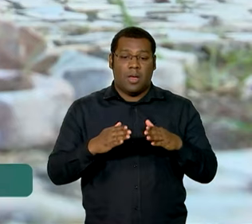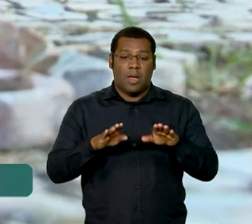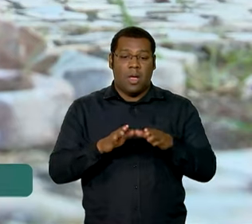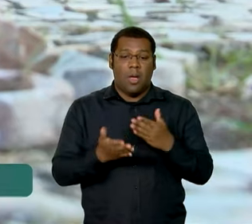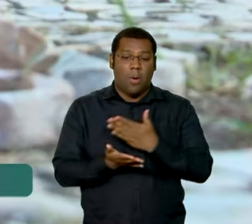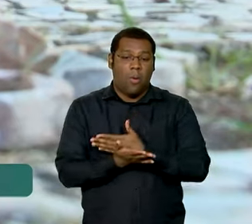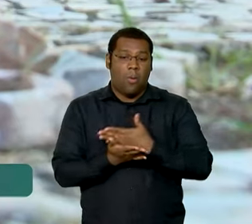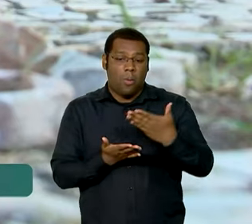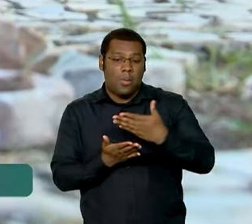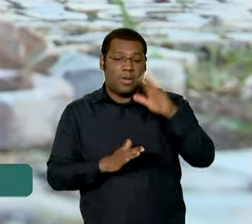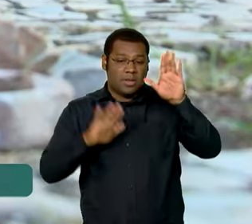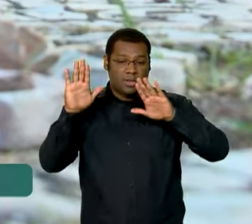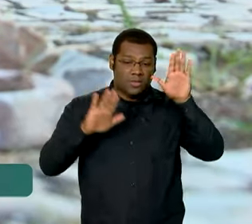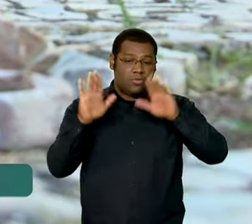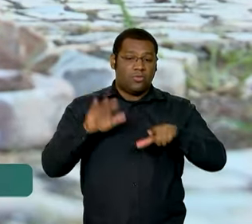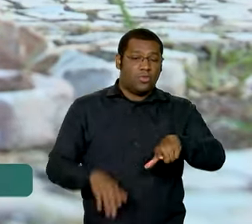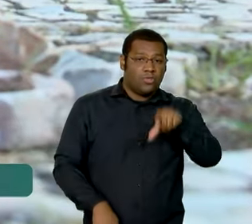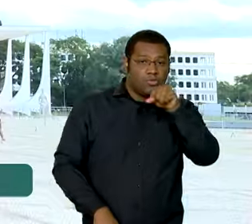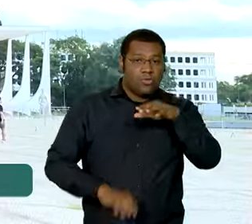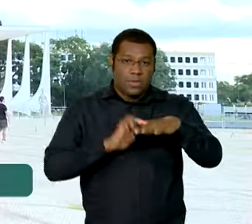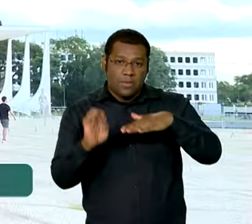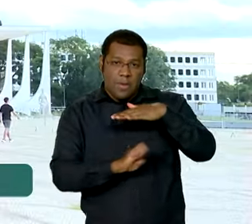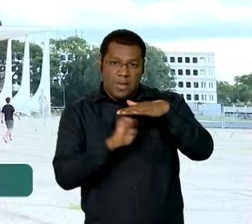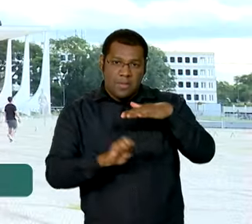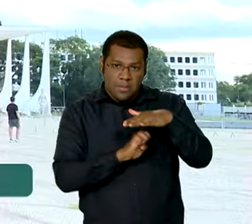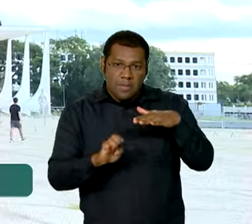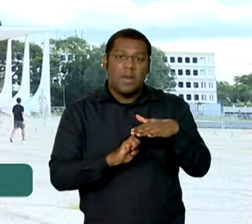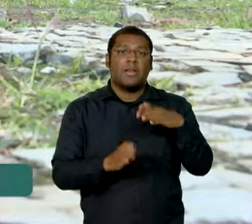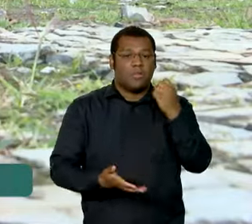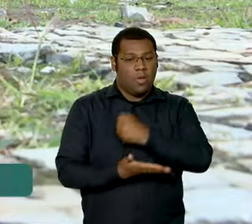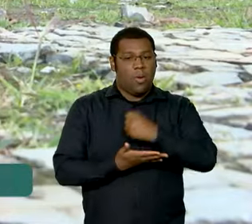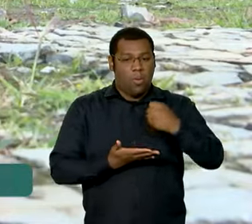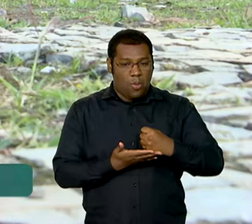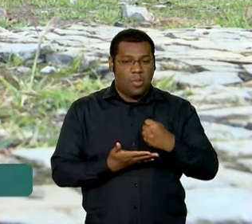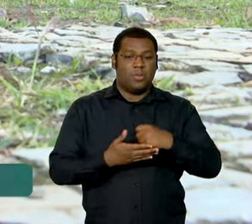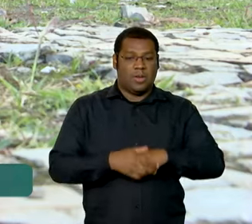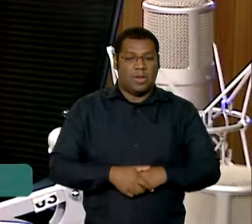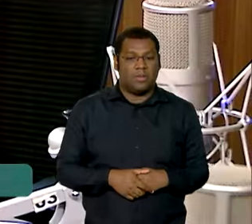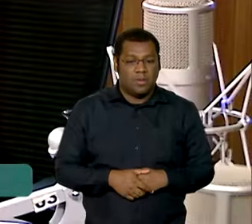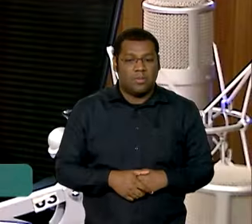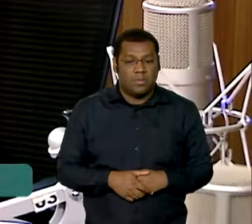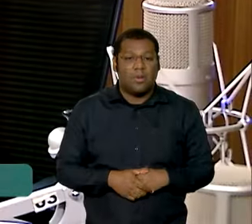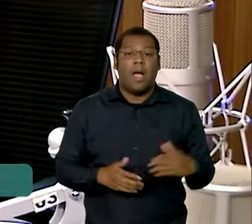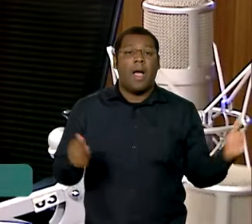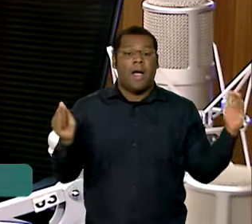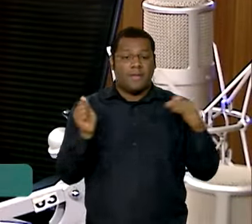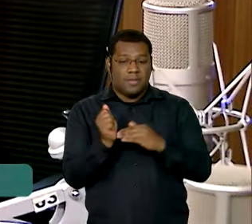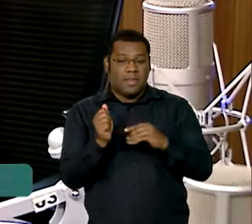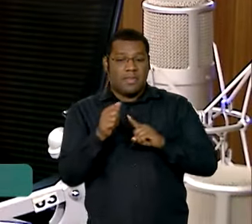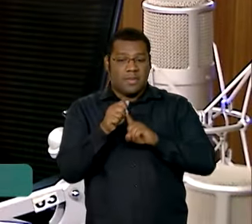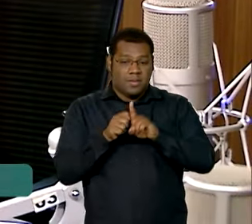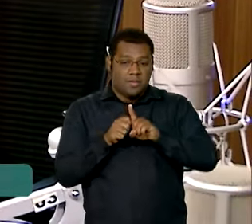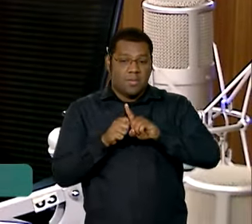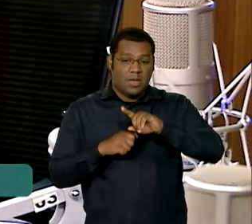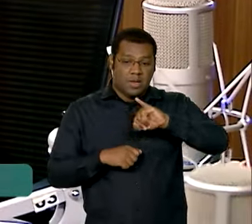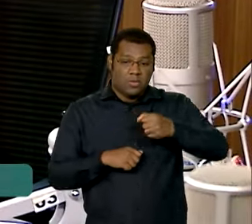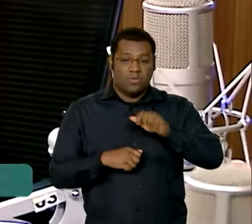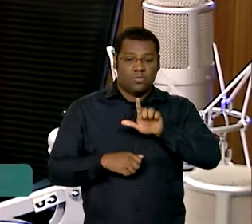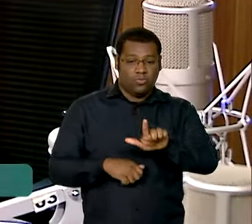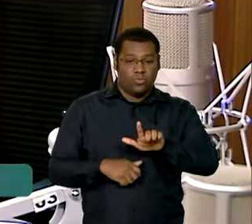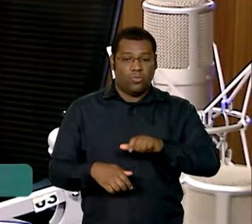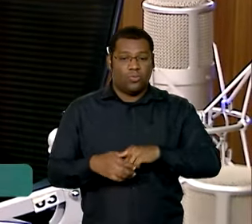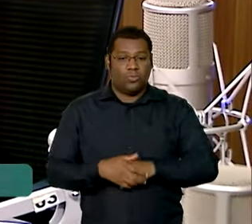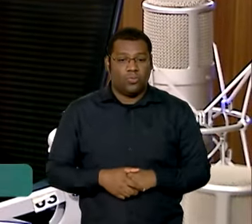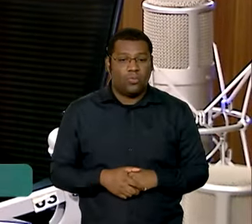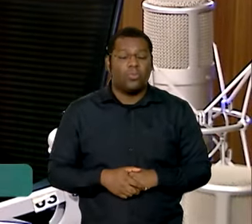escolher quem vai executar o projeto, que a gente imagina que até julho nós já tenhamos já essa, já